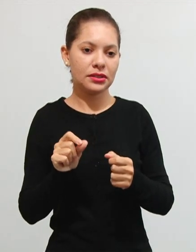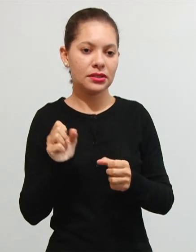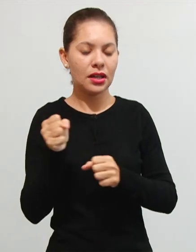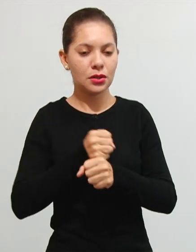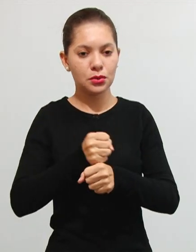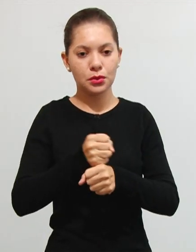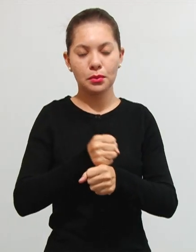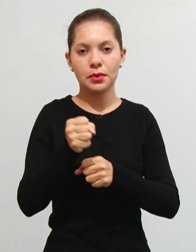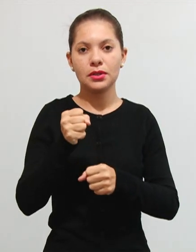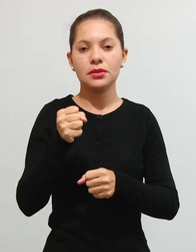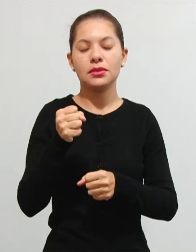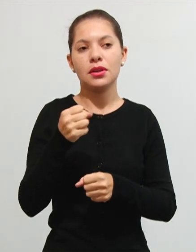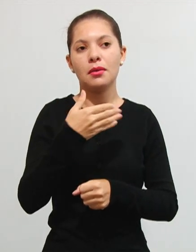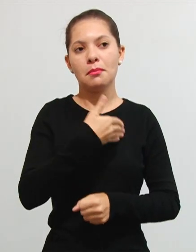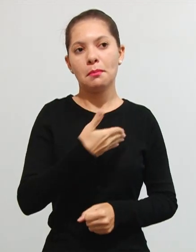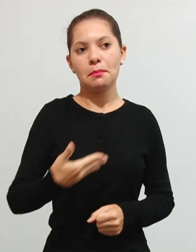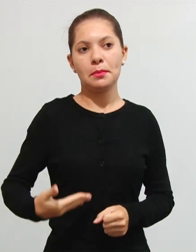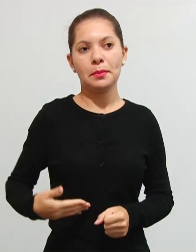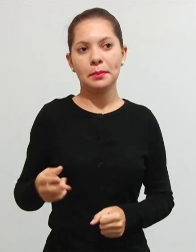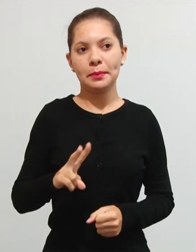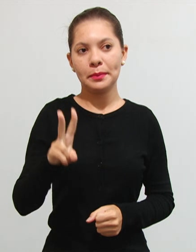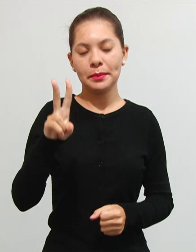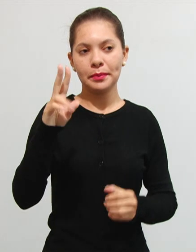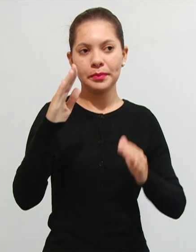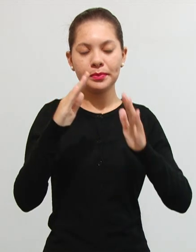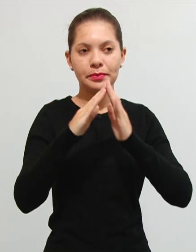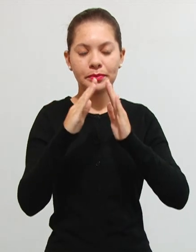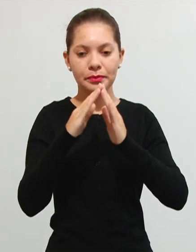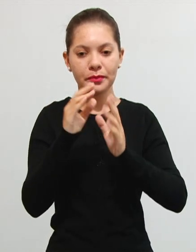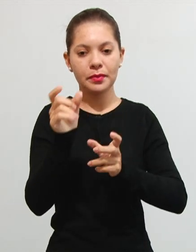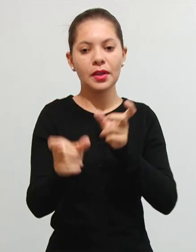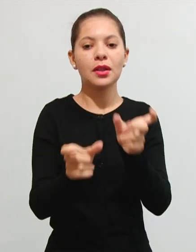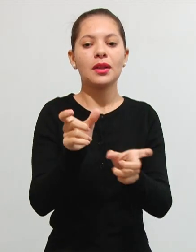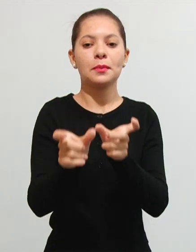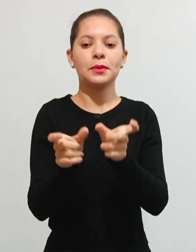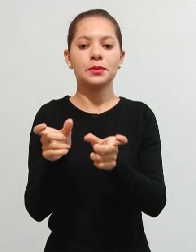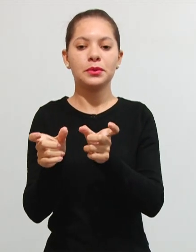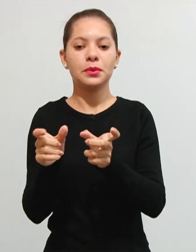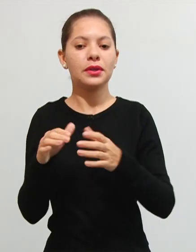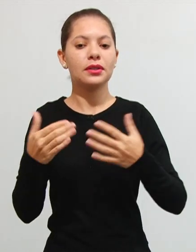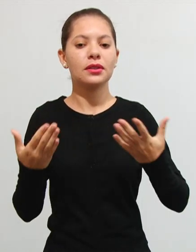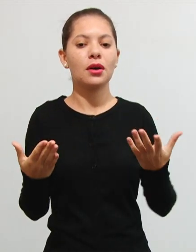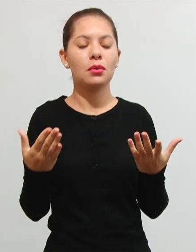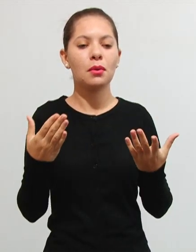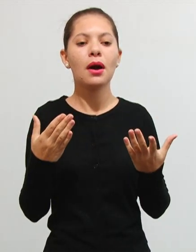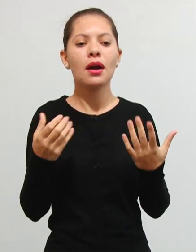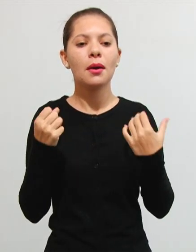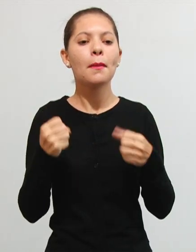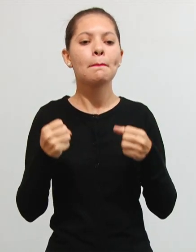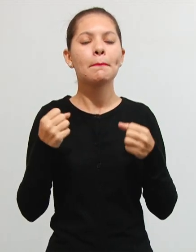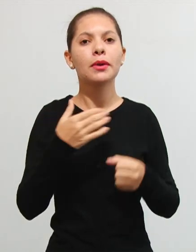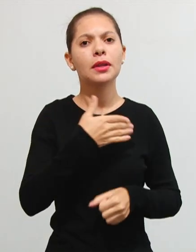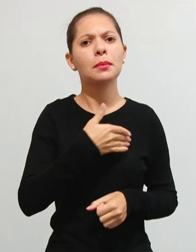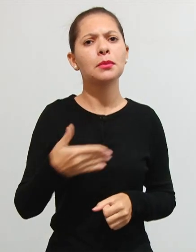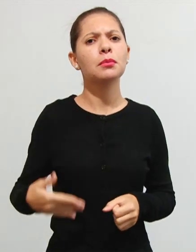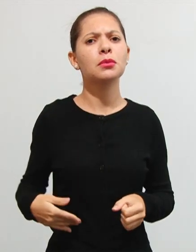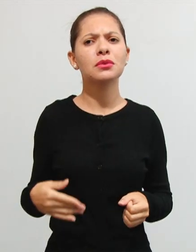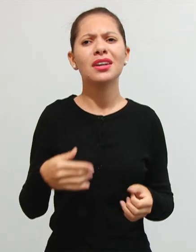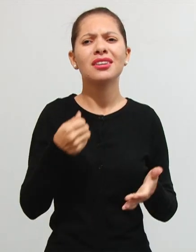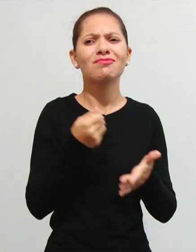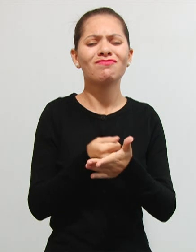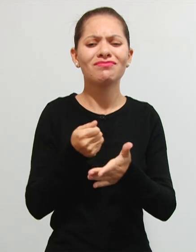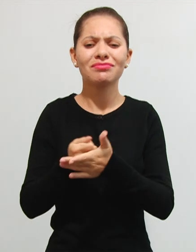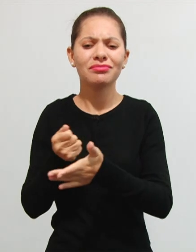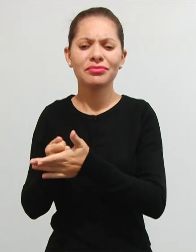ocasionam valorização no imóvel dos contribuintes ou seja, se o poder público está gastando um recurso